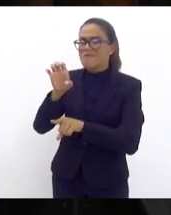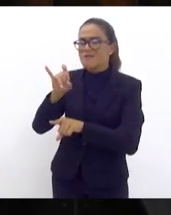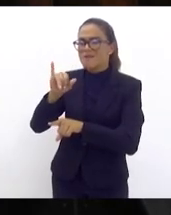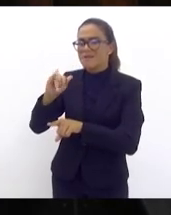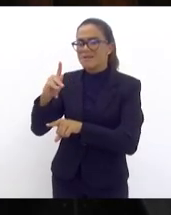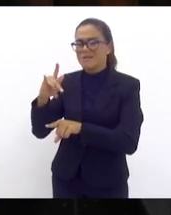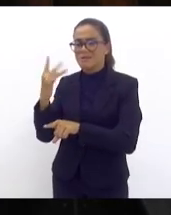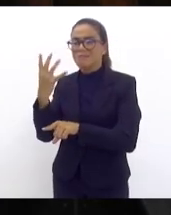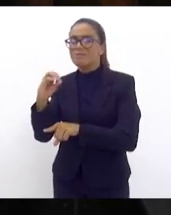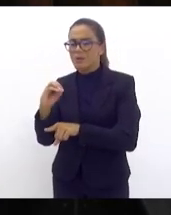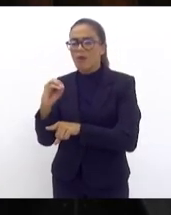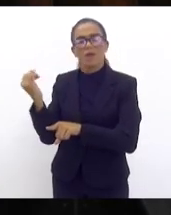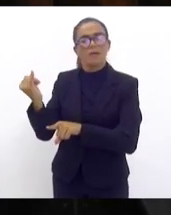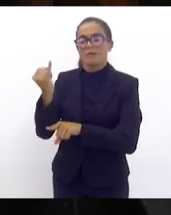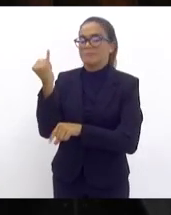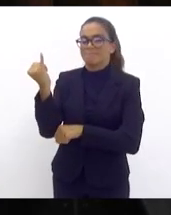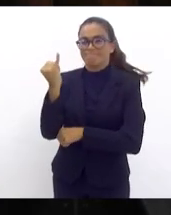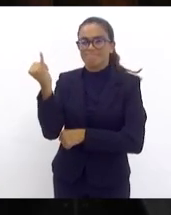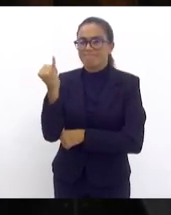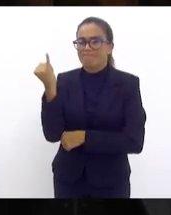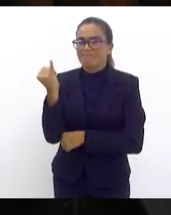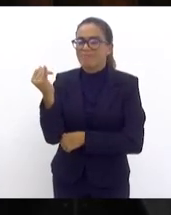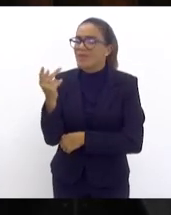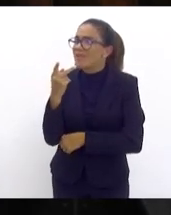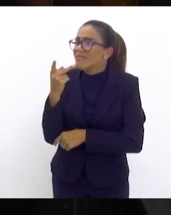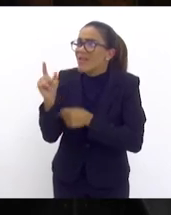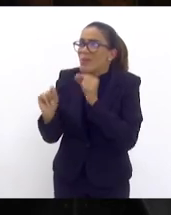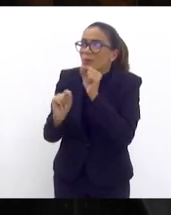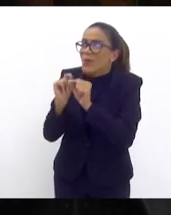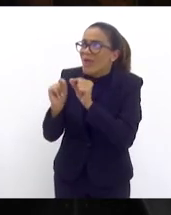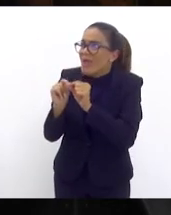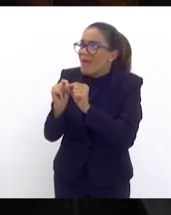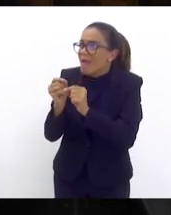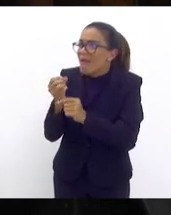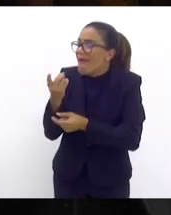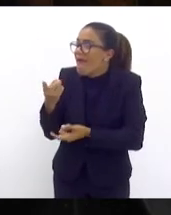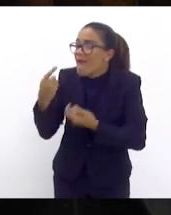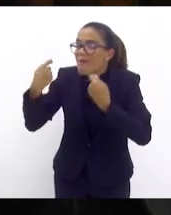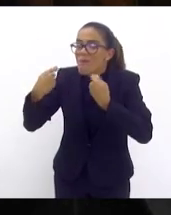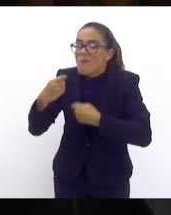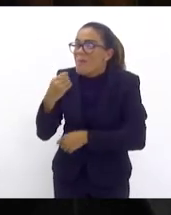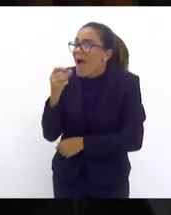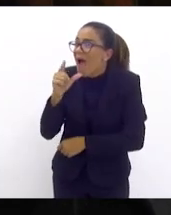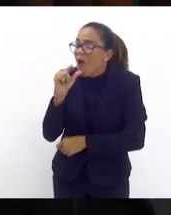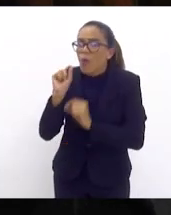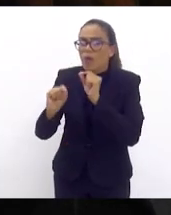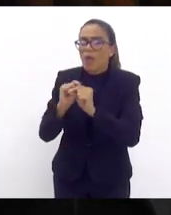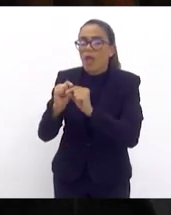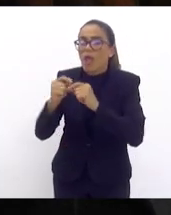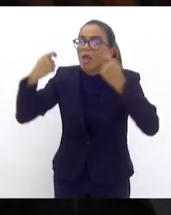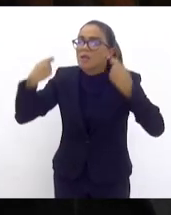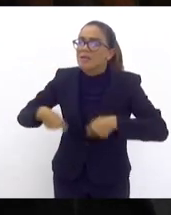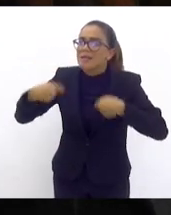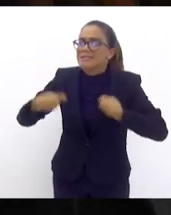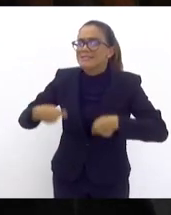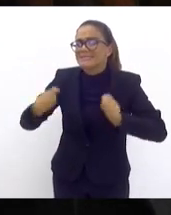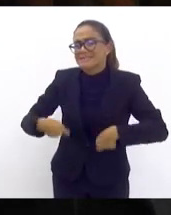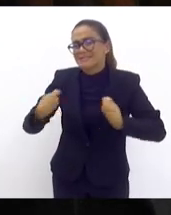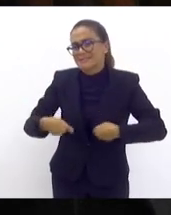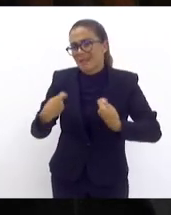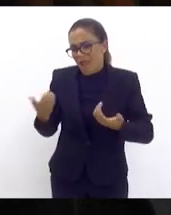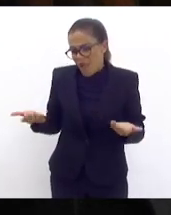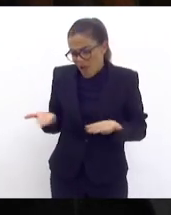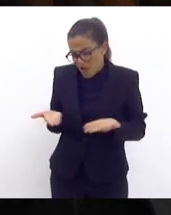importante estamos falando de um bem natural essencial que é a água o que me traz